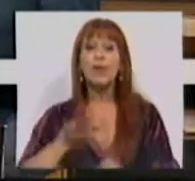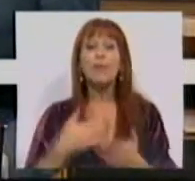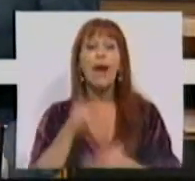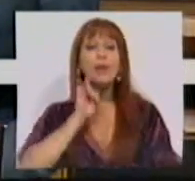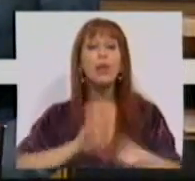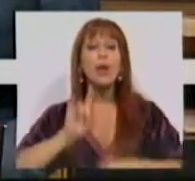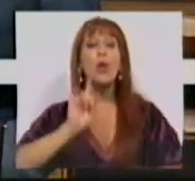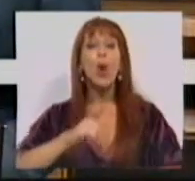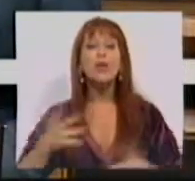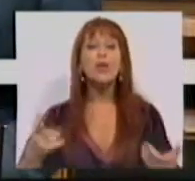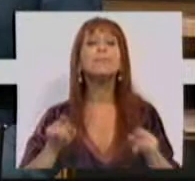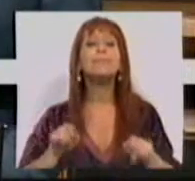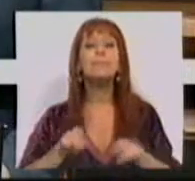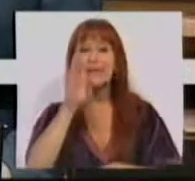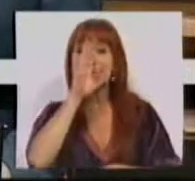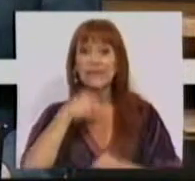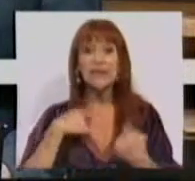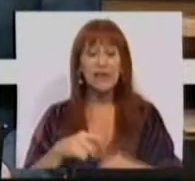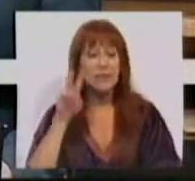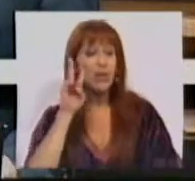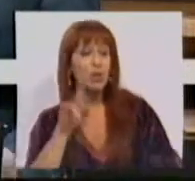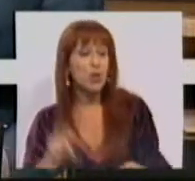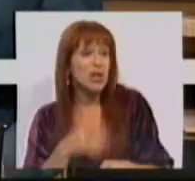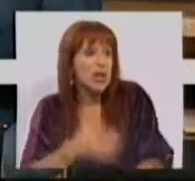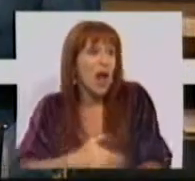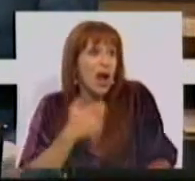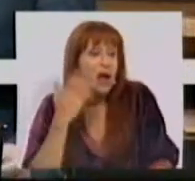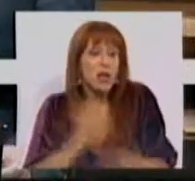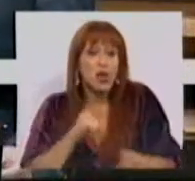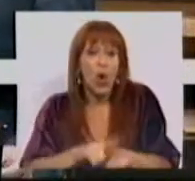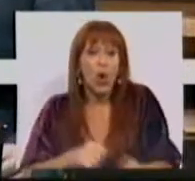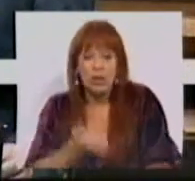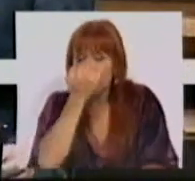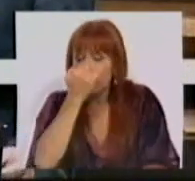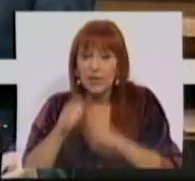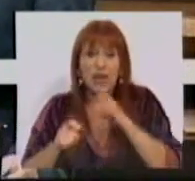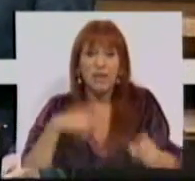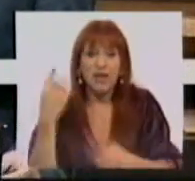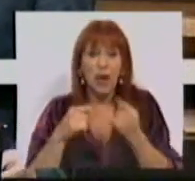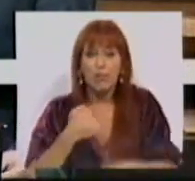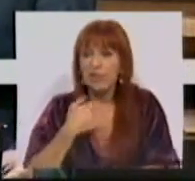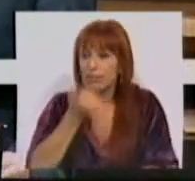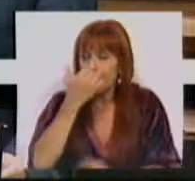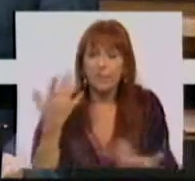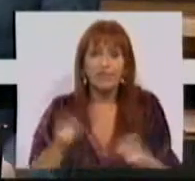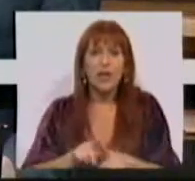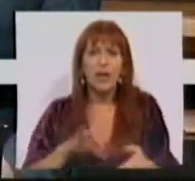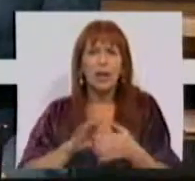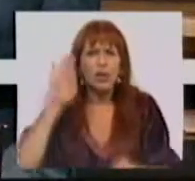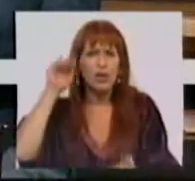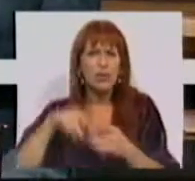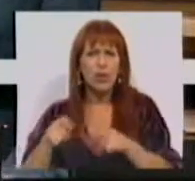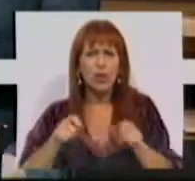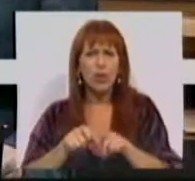colocar à Sra. Deputada é se teremos assistido apenas a objetivos frustrados e algumas ilusões e que os resultados das